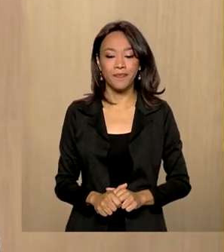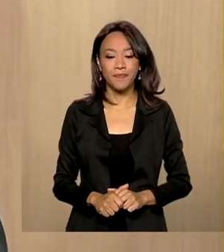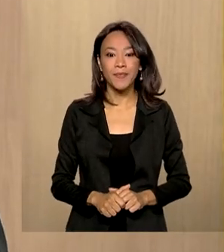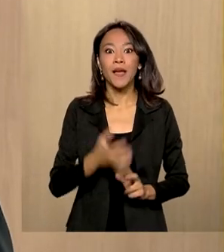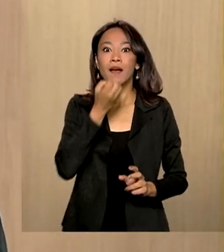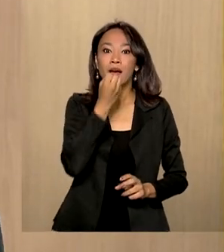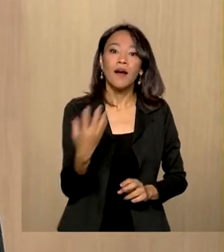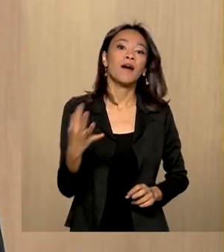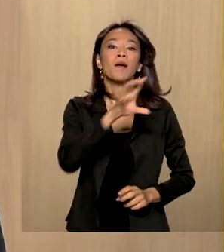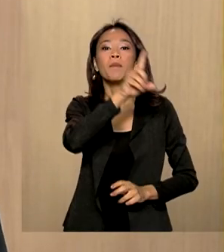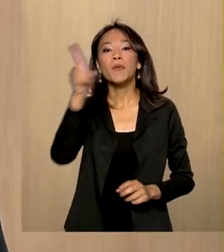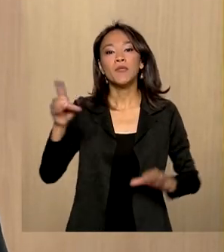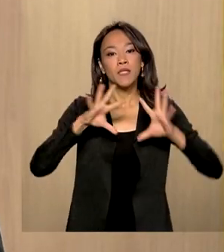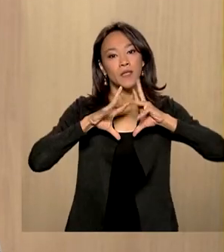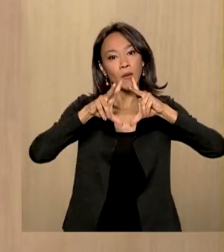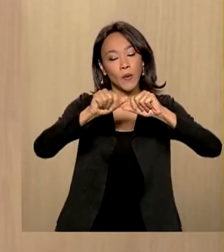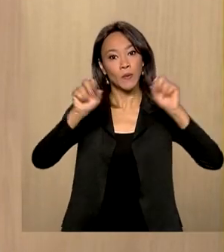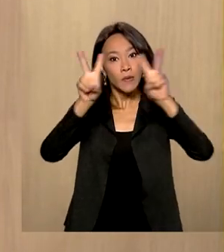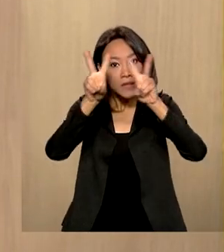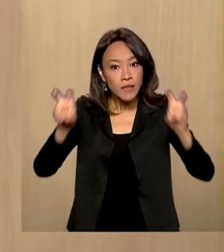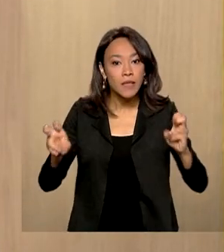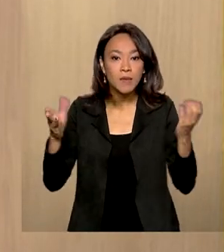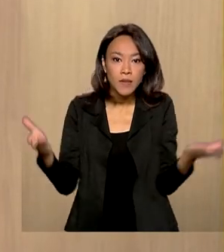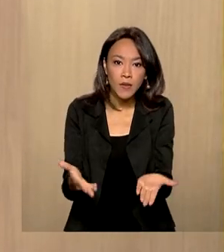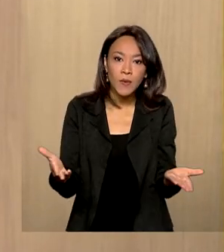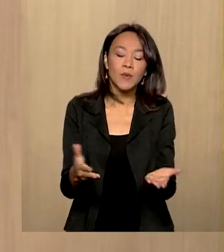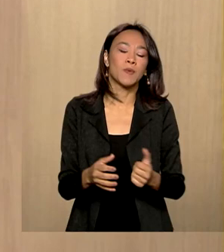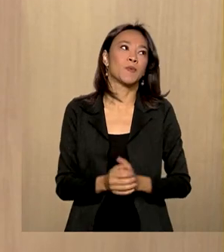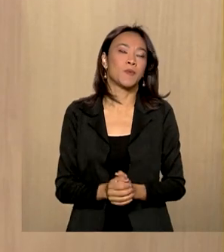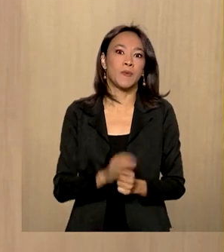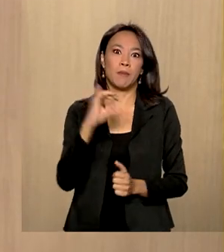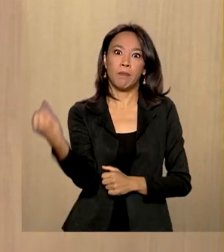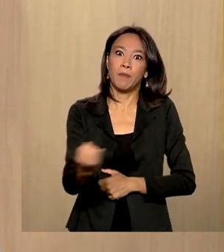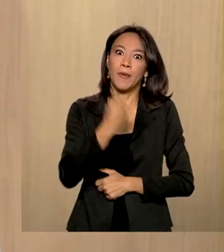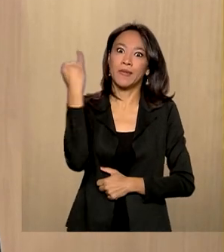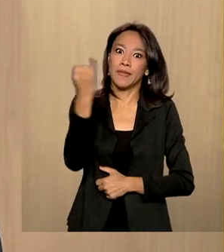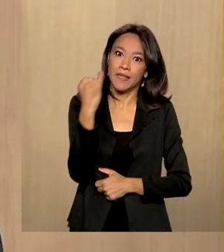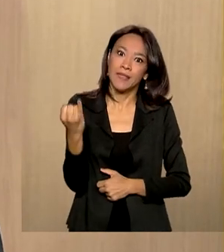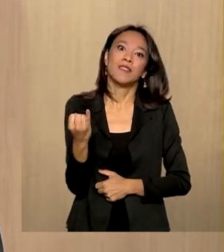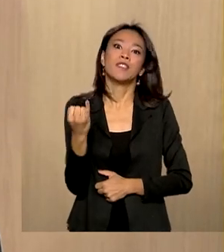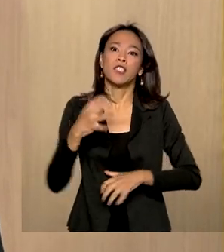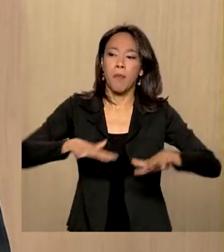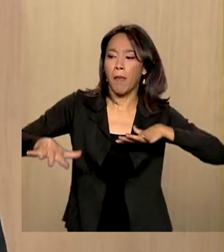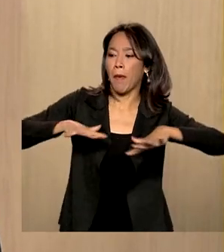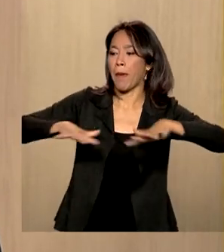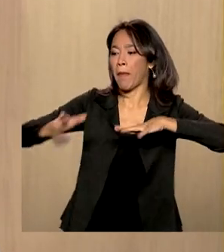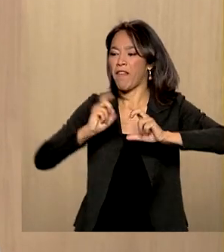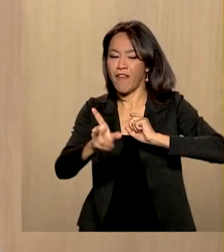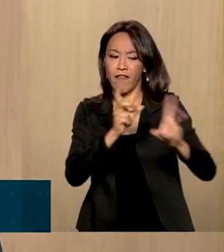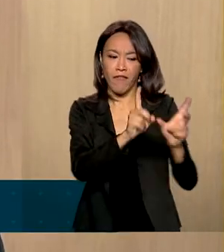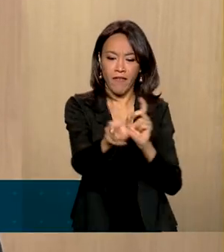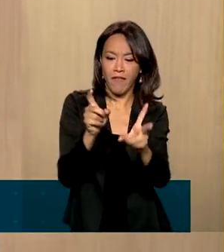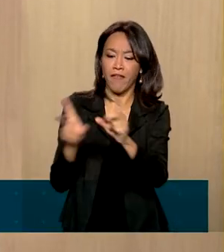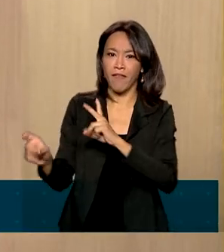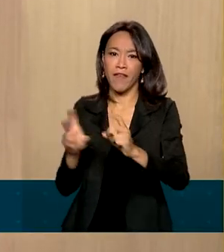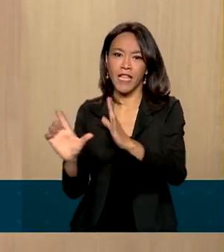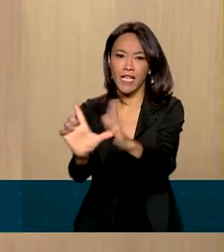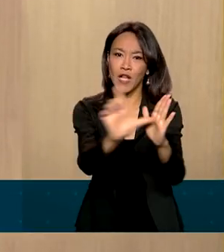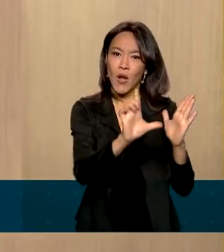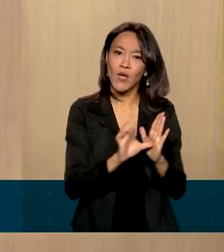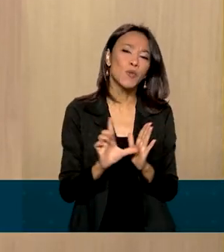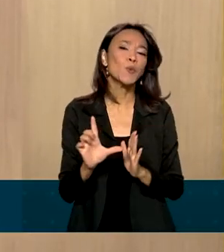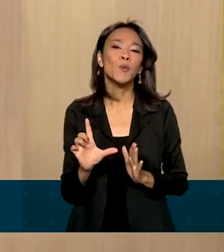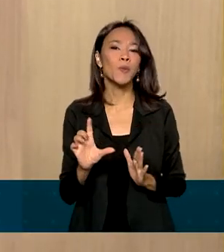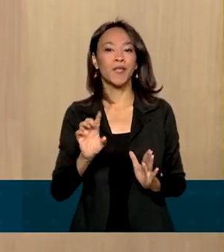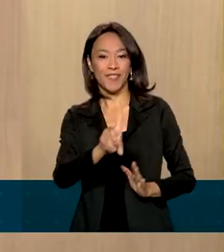Bom dia, bom dia a todos. O nosso tema de hoje é uma importante data que movimenta todo o comércio brasileiro. E é o Dia das Crianças. E